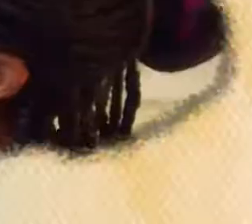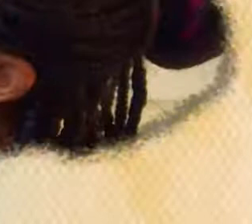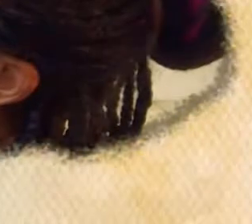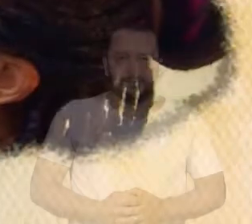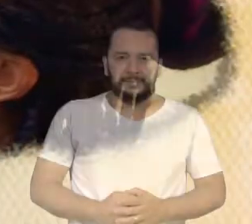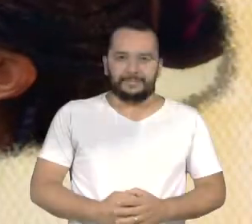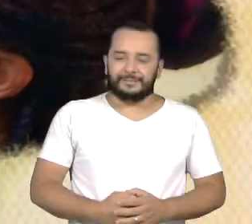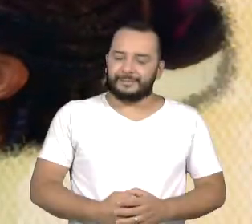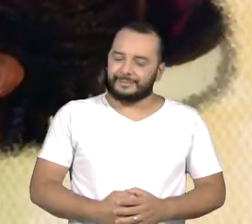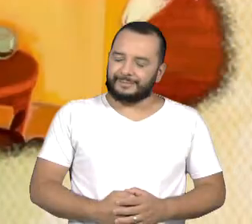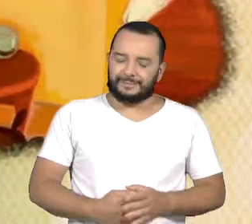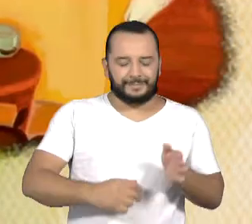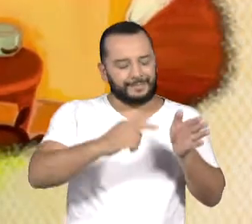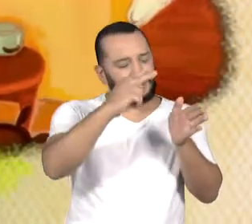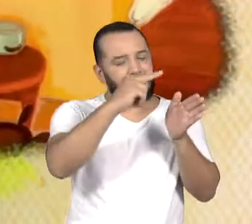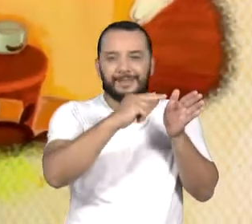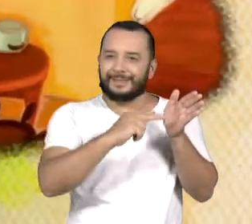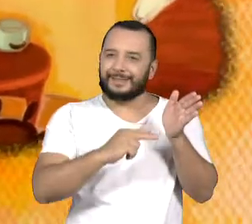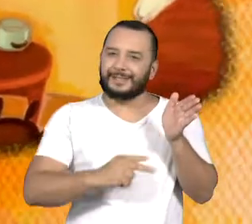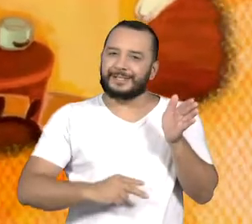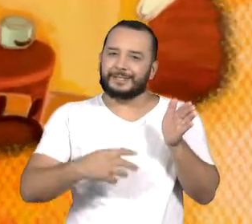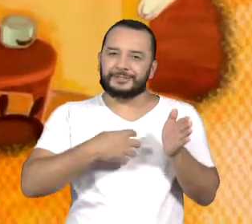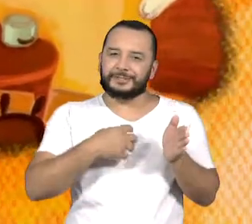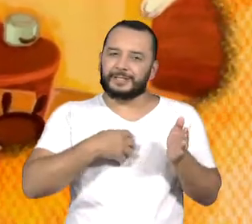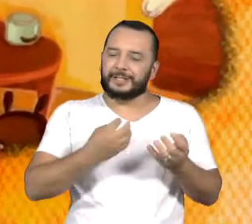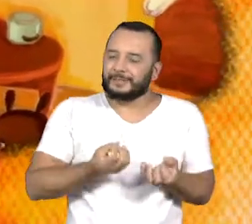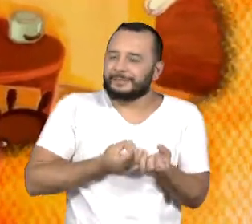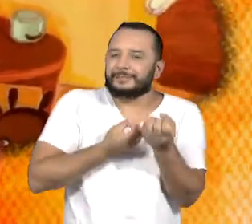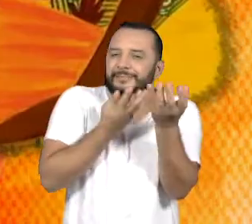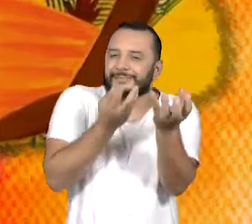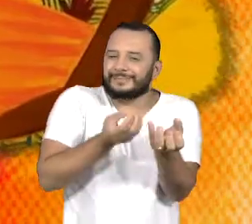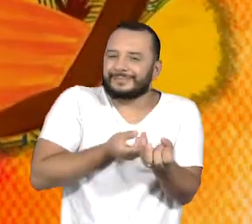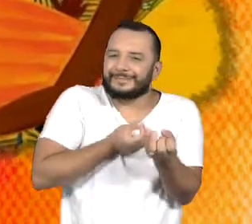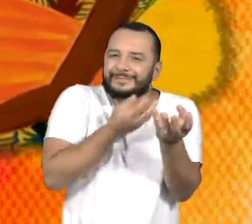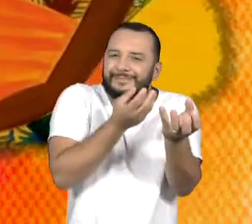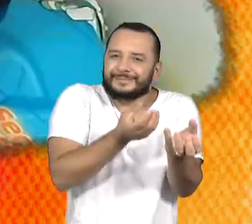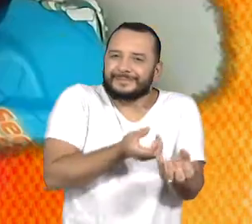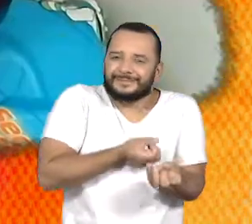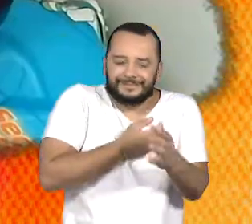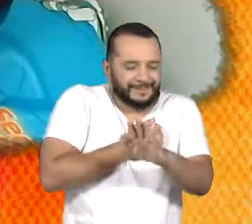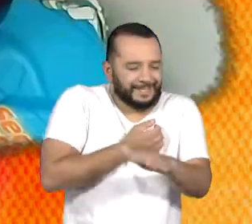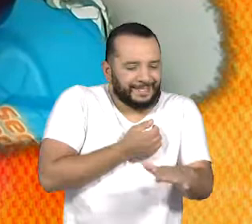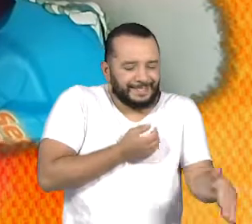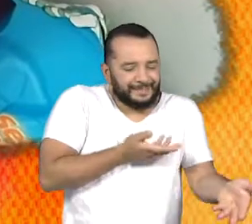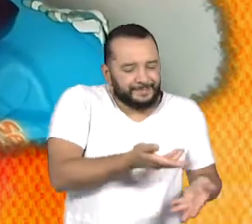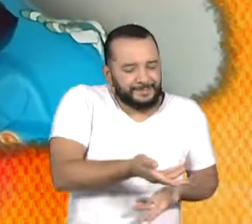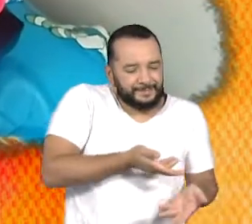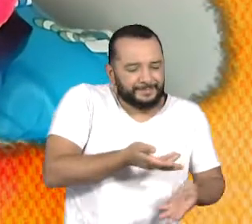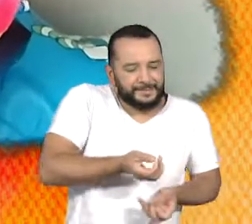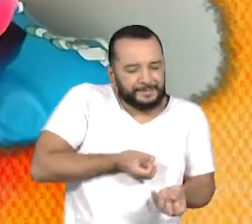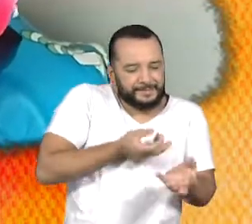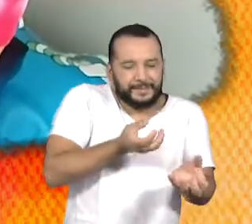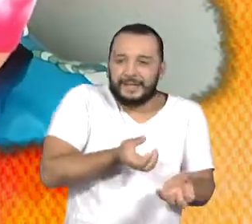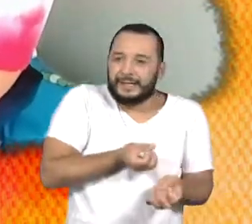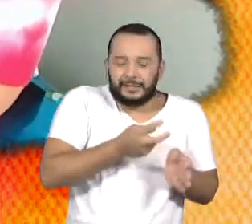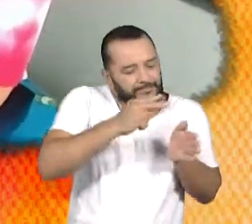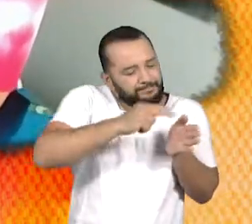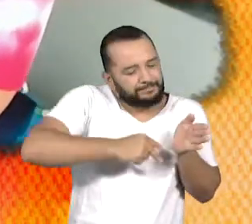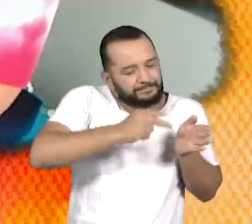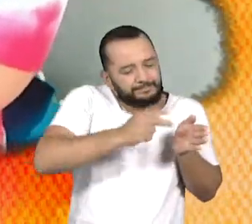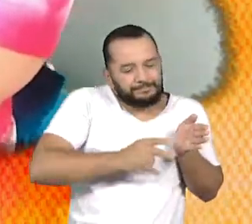Ler é a forma mais poética de conversar com uma criança. Os minutos mágicos da leitura